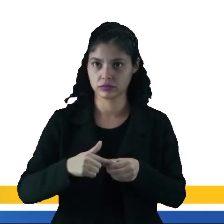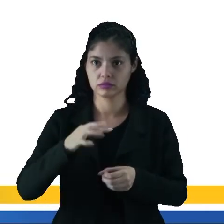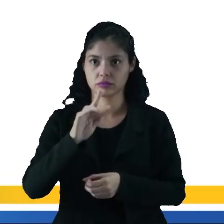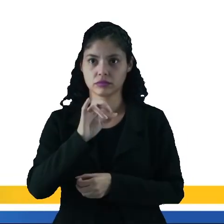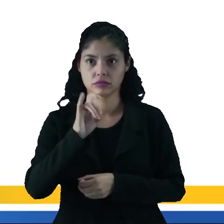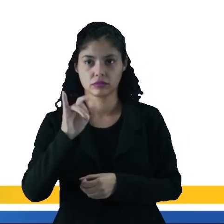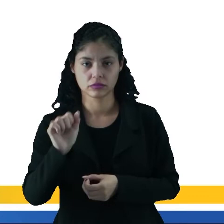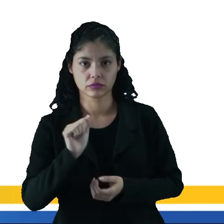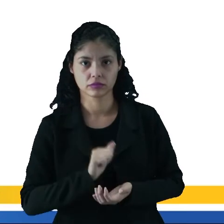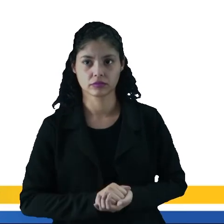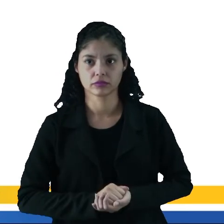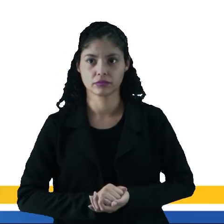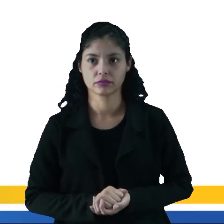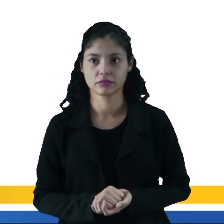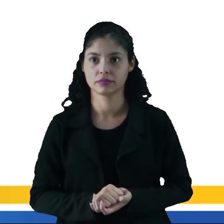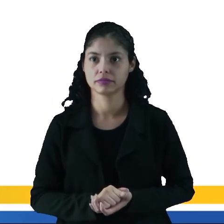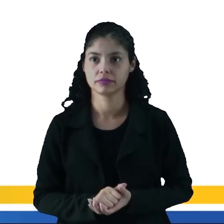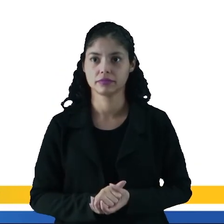fósseis.